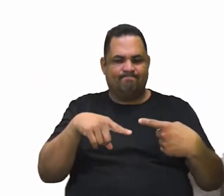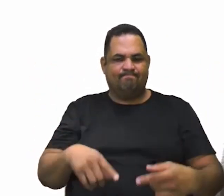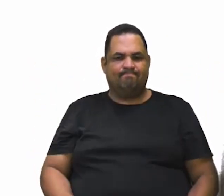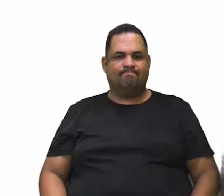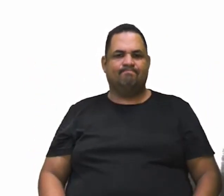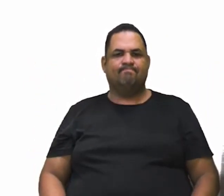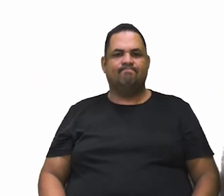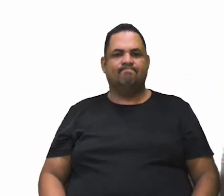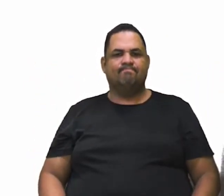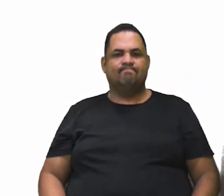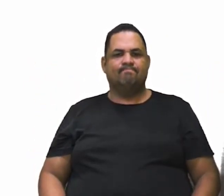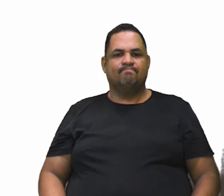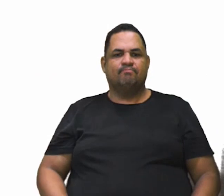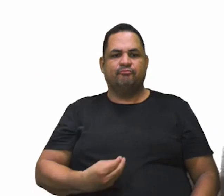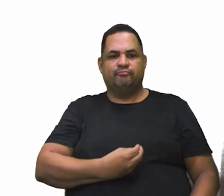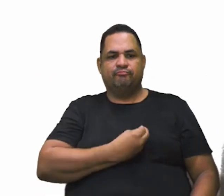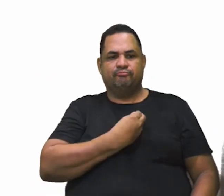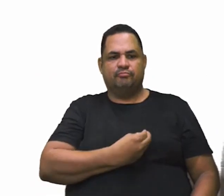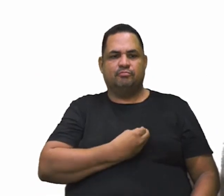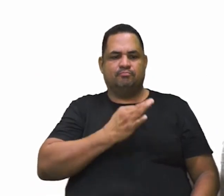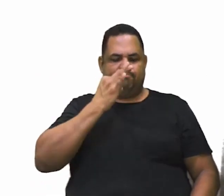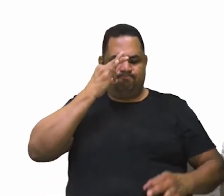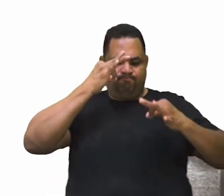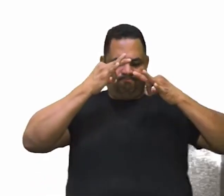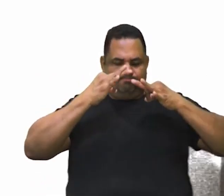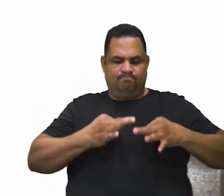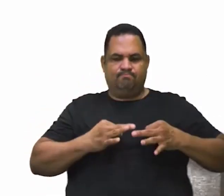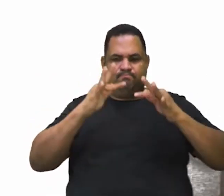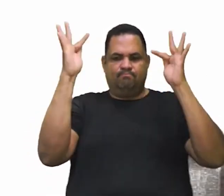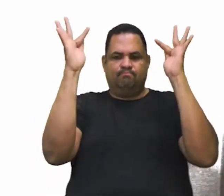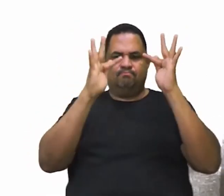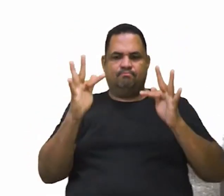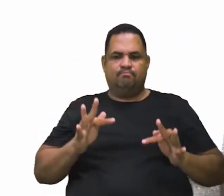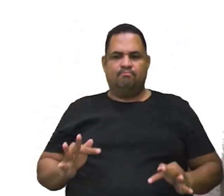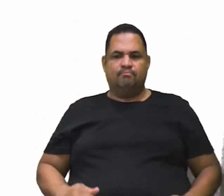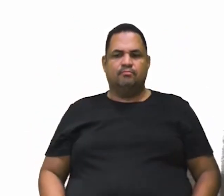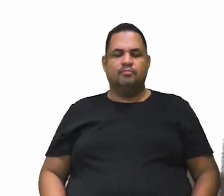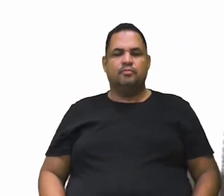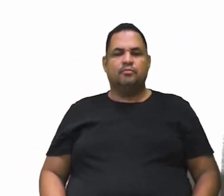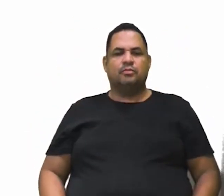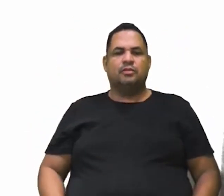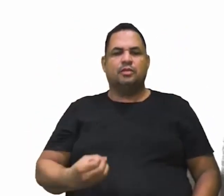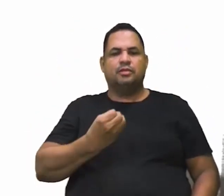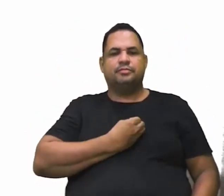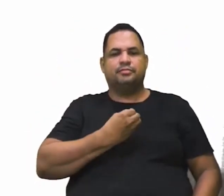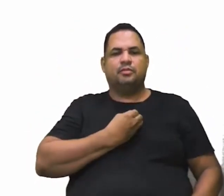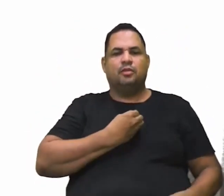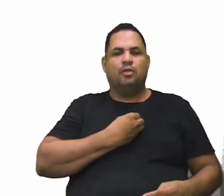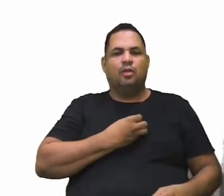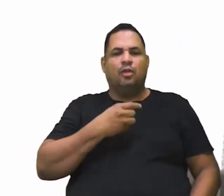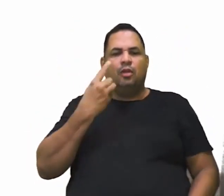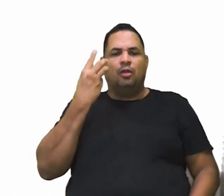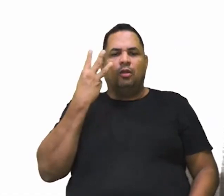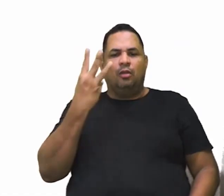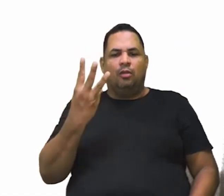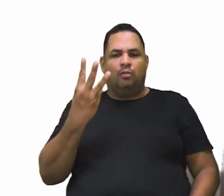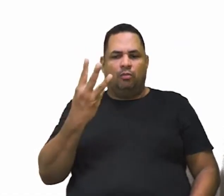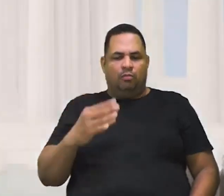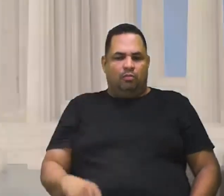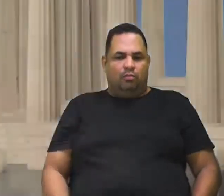Vida justa e feliz. Isso é ótimo para buscar. Questão número três, olha só, vem aqui comigo.